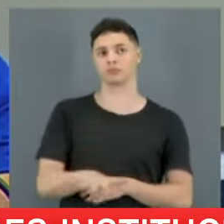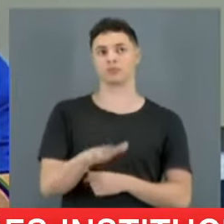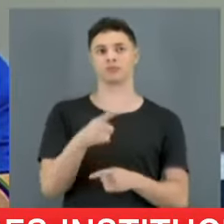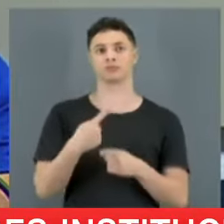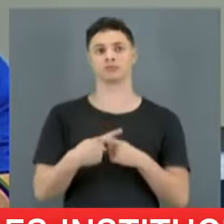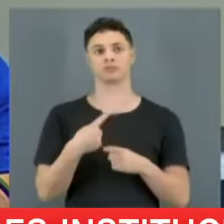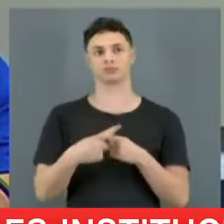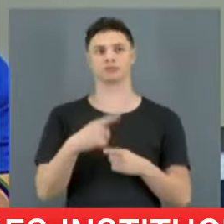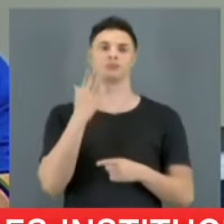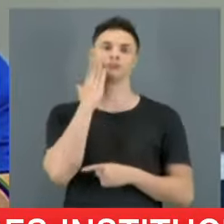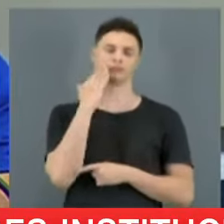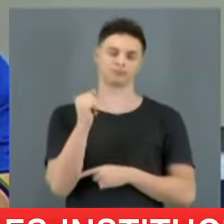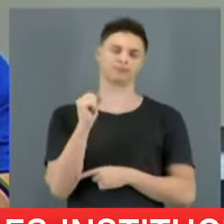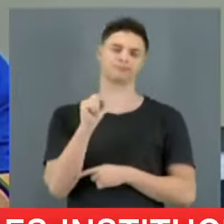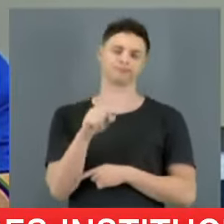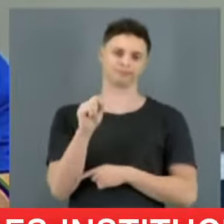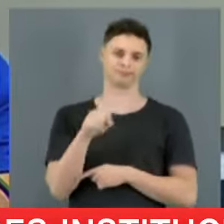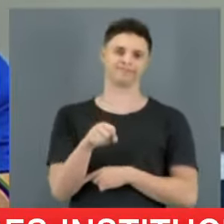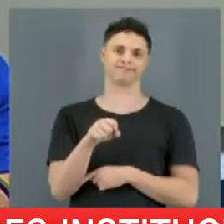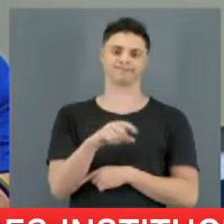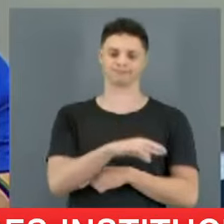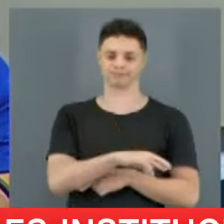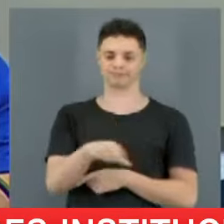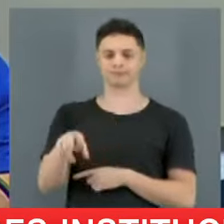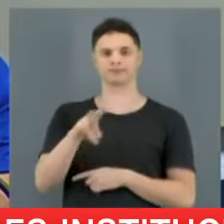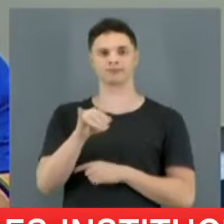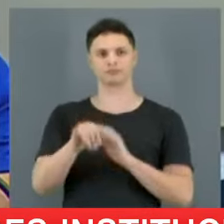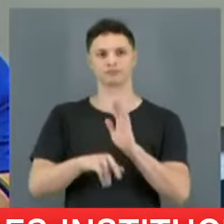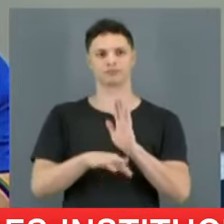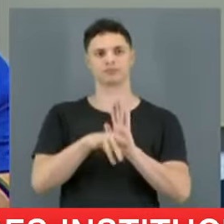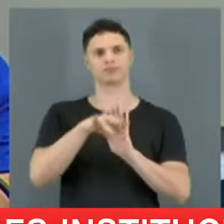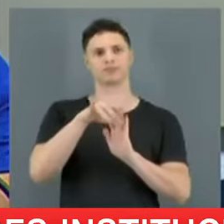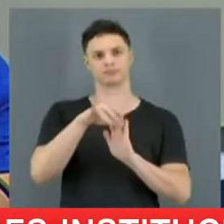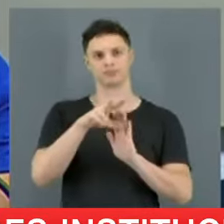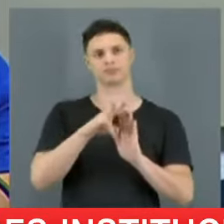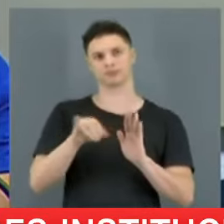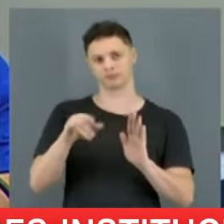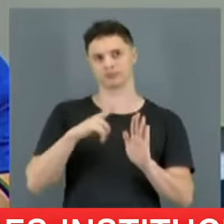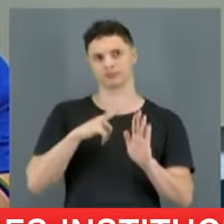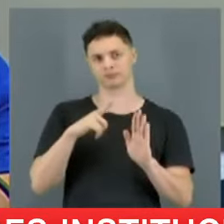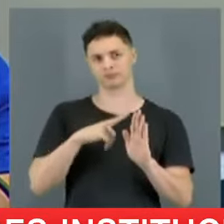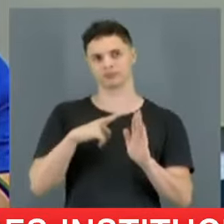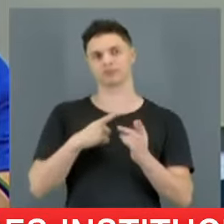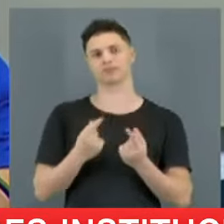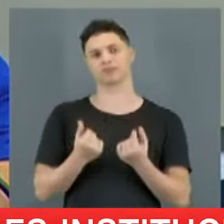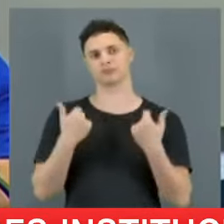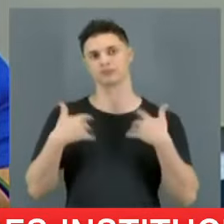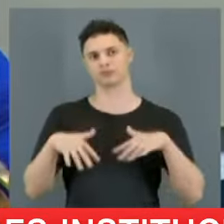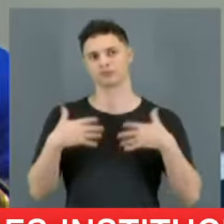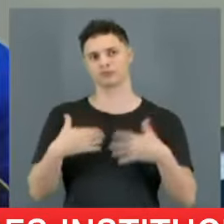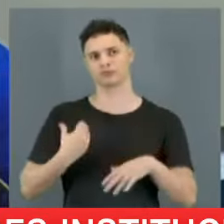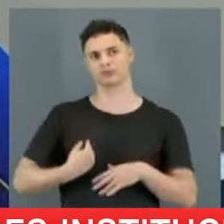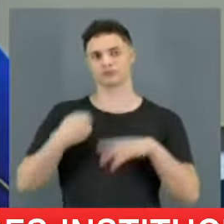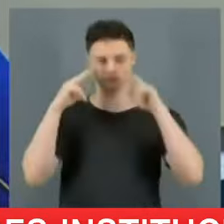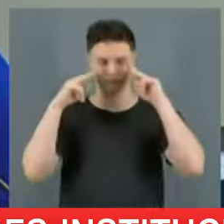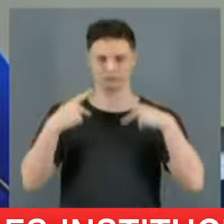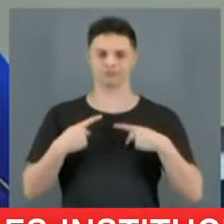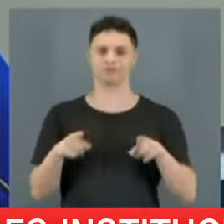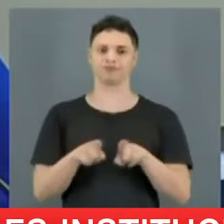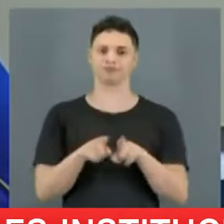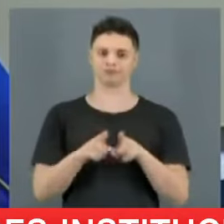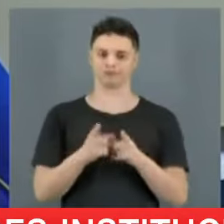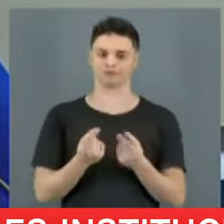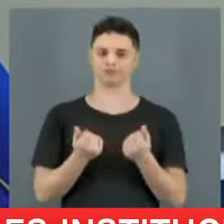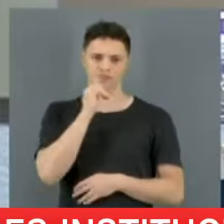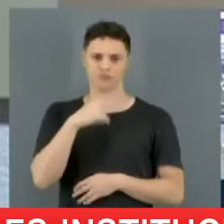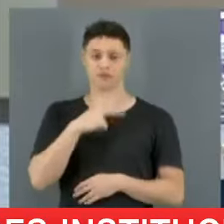não seria privatizada com esse projeto. Seriam 33 metros à frente ali da faixa de praia, da faixa de areia. Mas